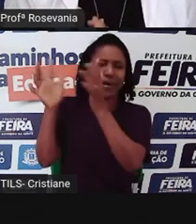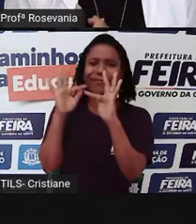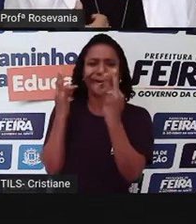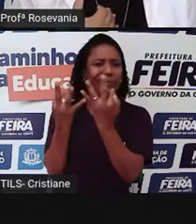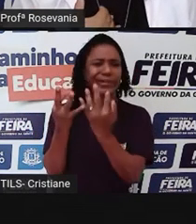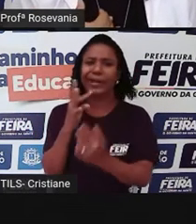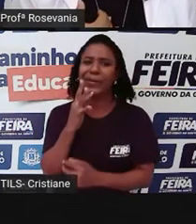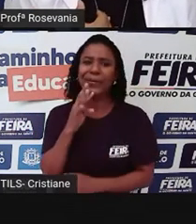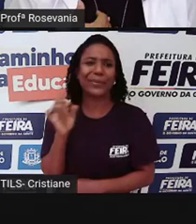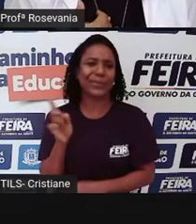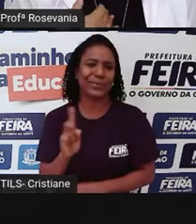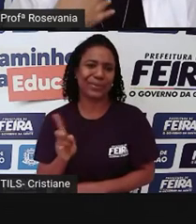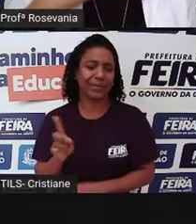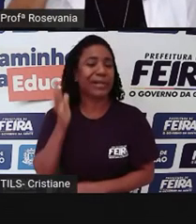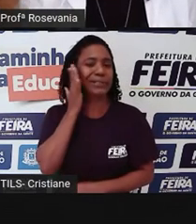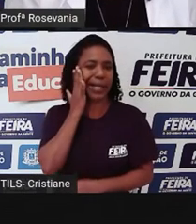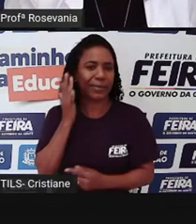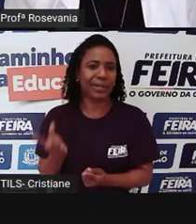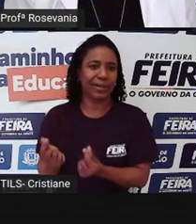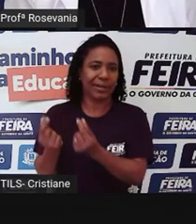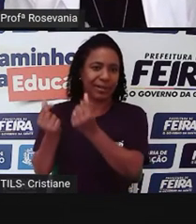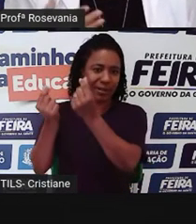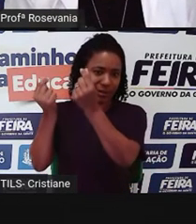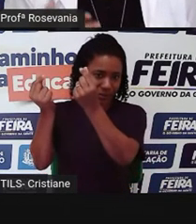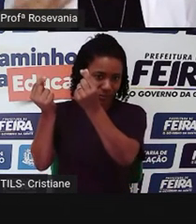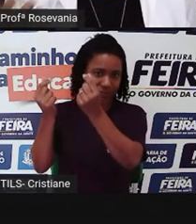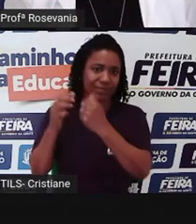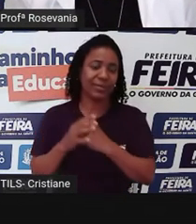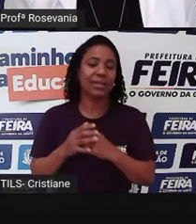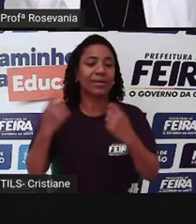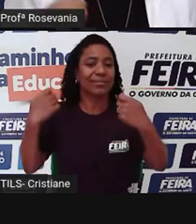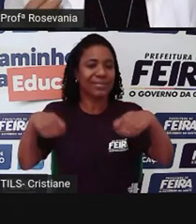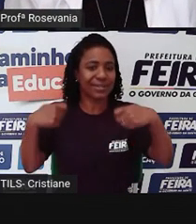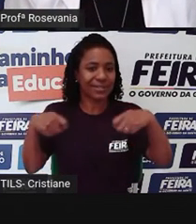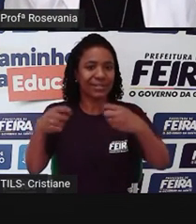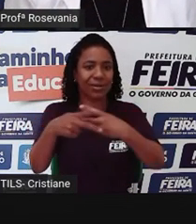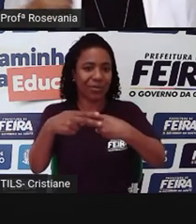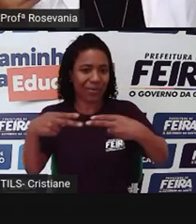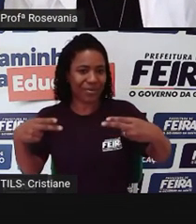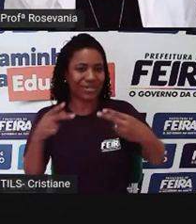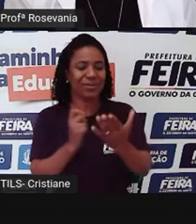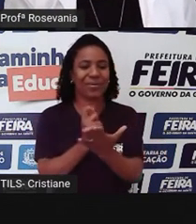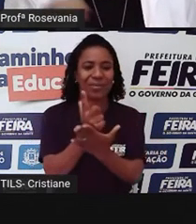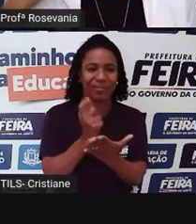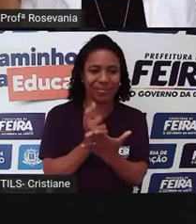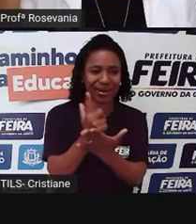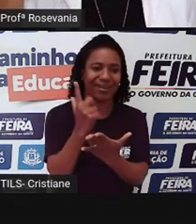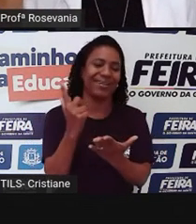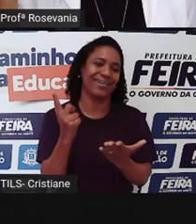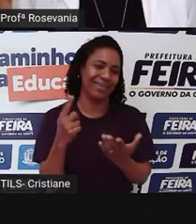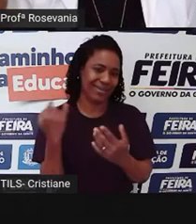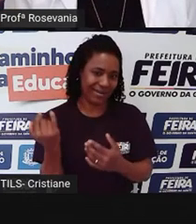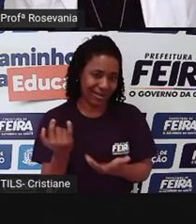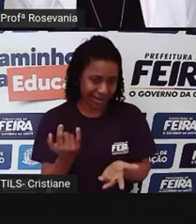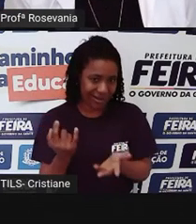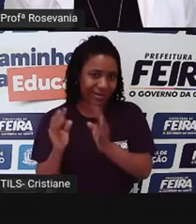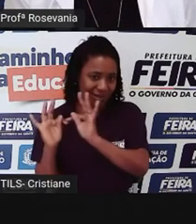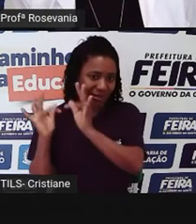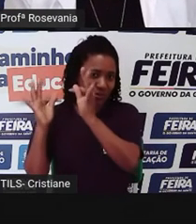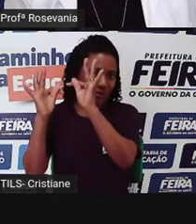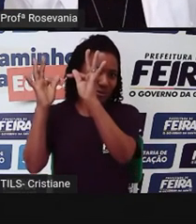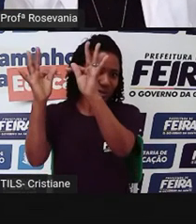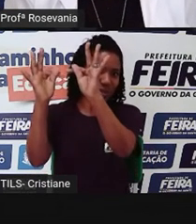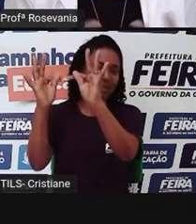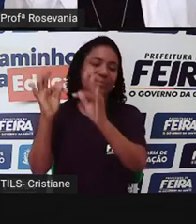passa exige que você compre novas coisas, mais modernas, mais eficientes, também,